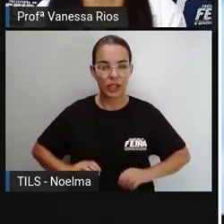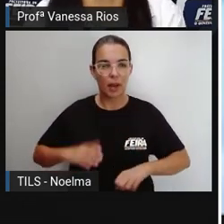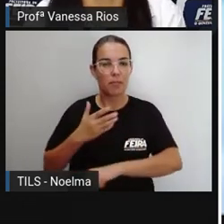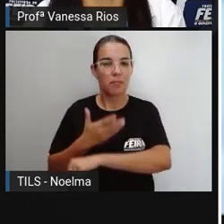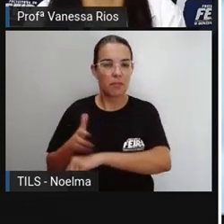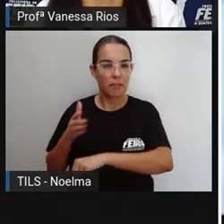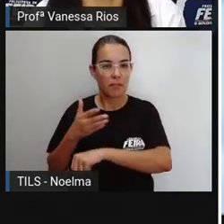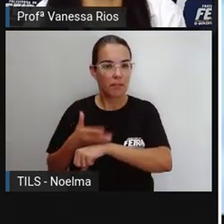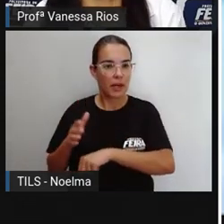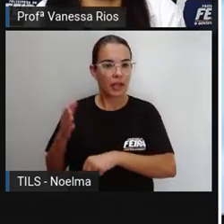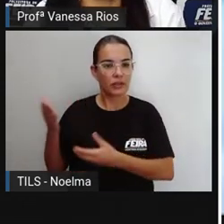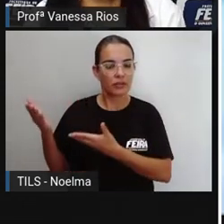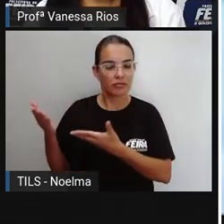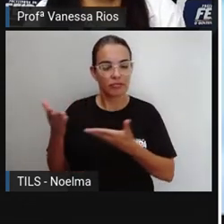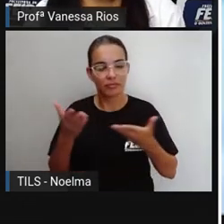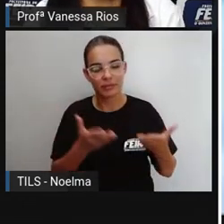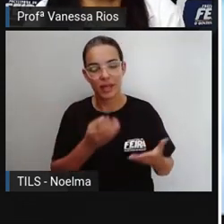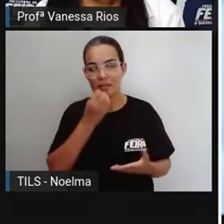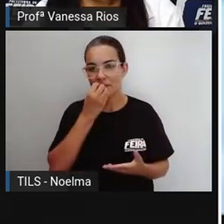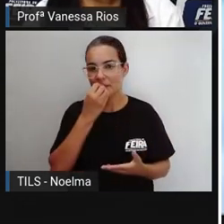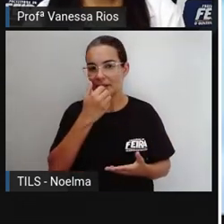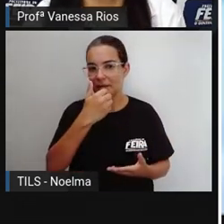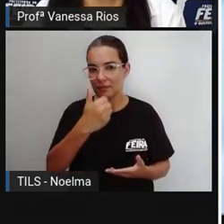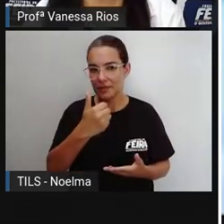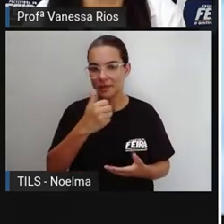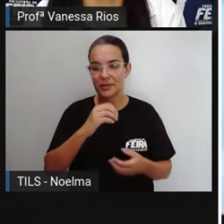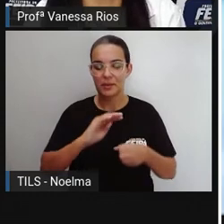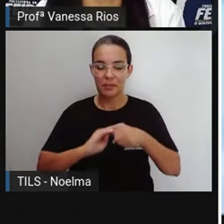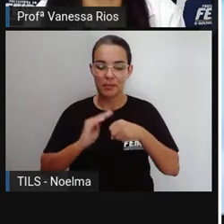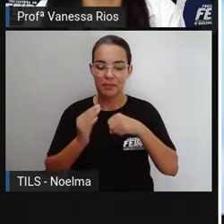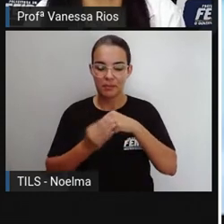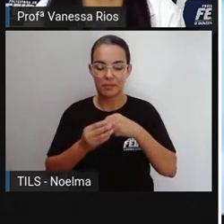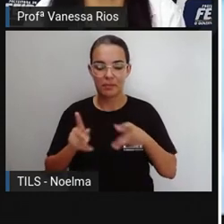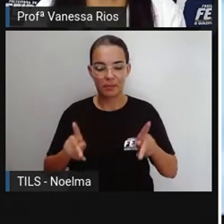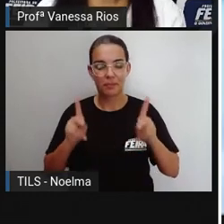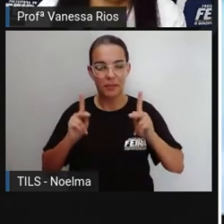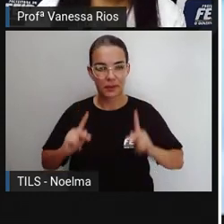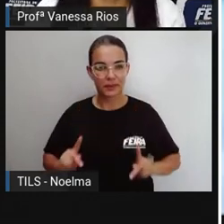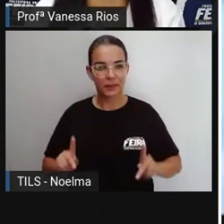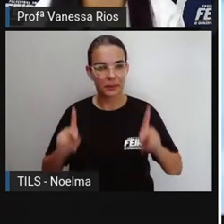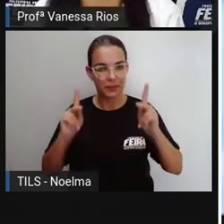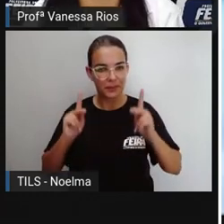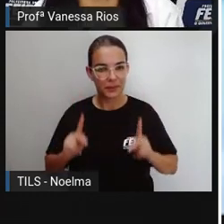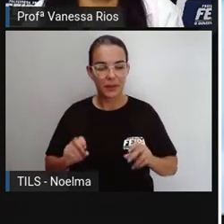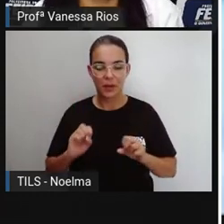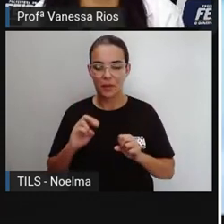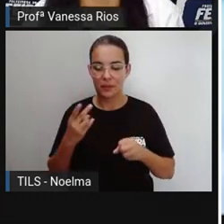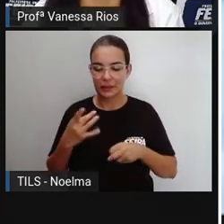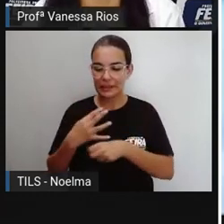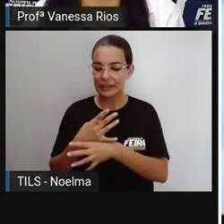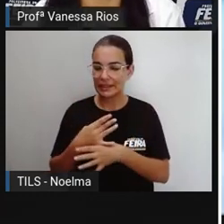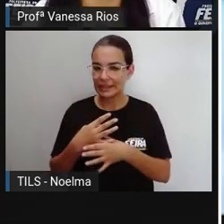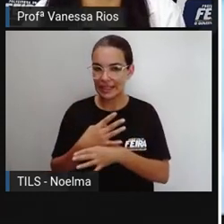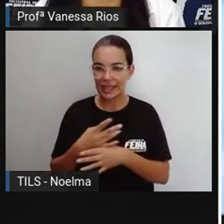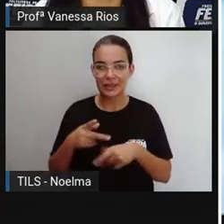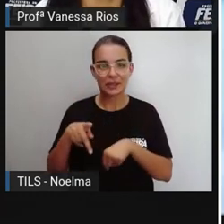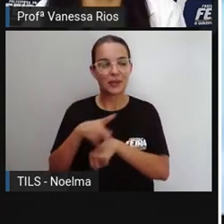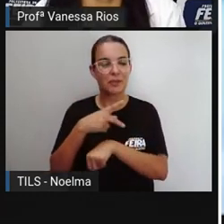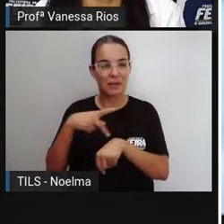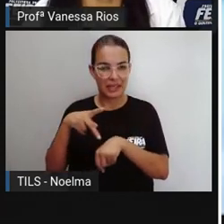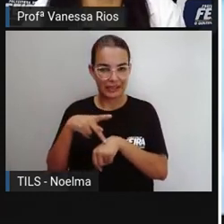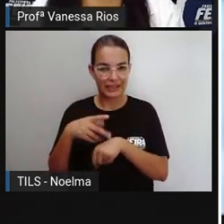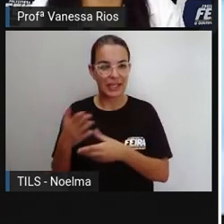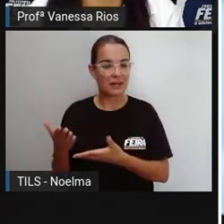e traga aí vários benefícios para a população de um bairro, de uma cidade, de um país.